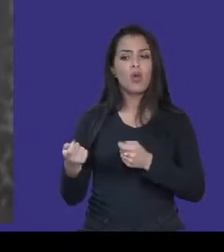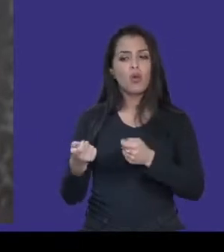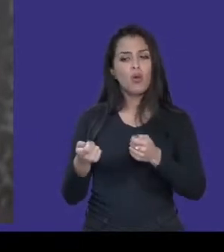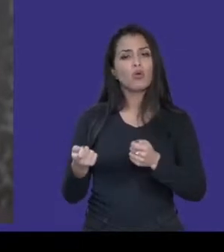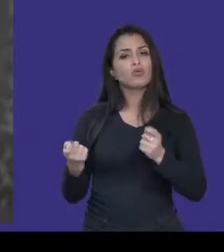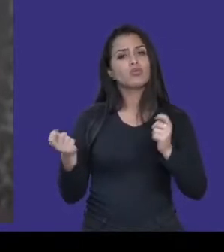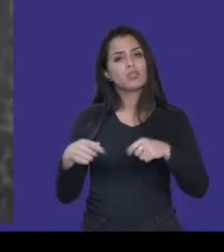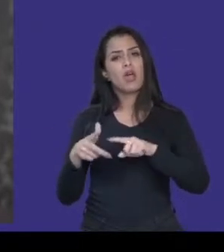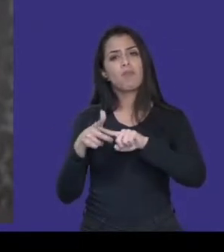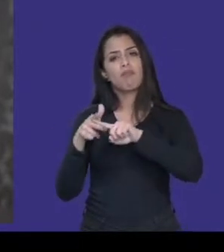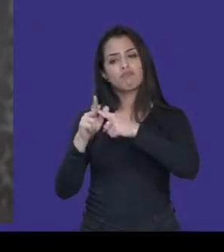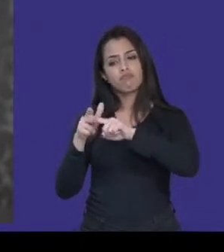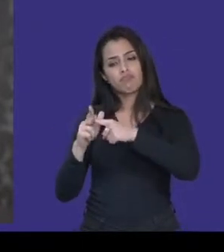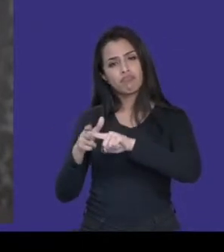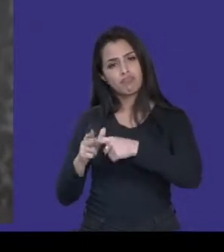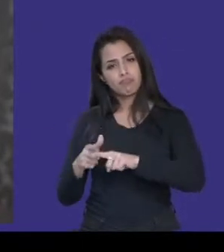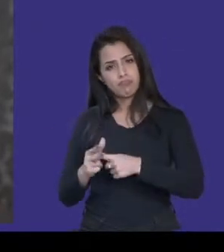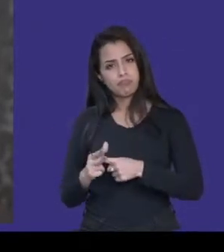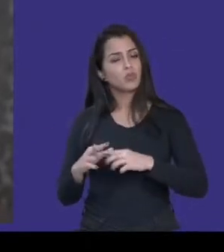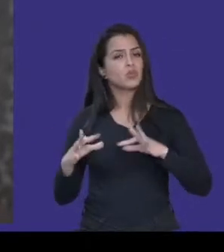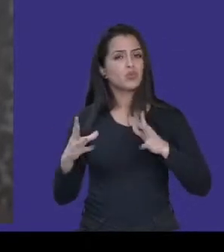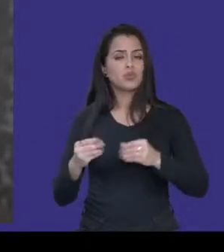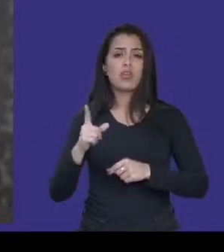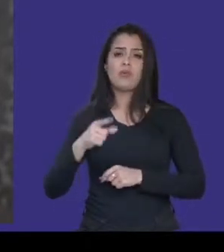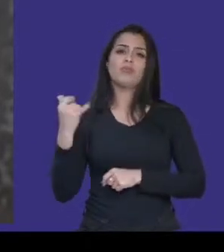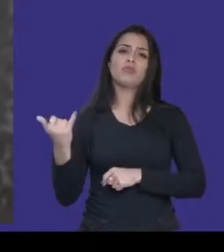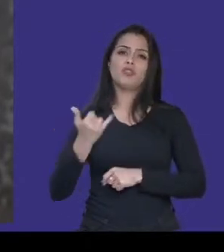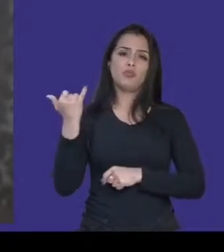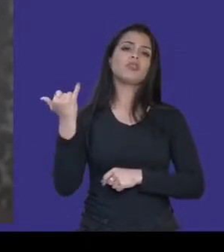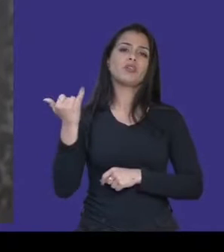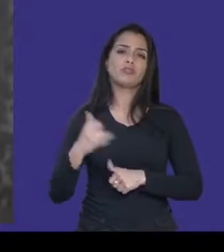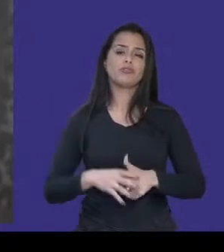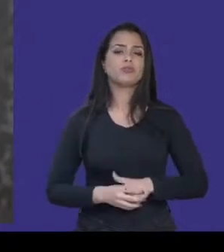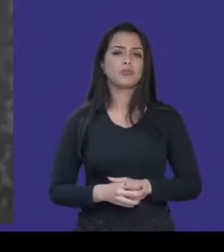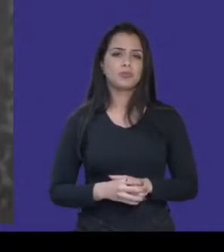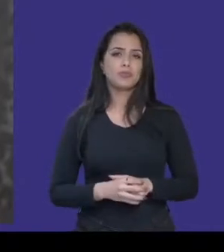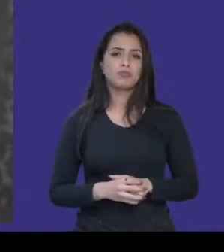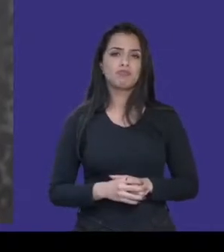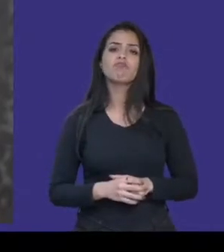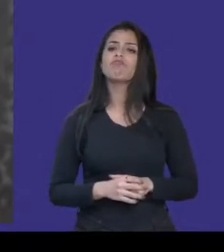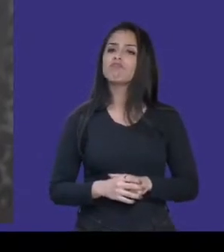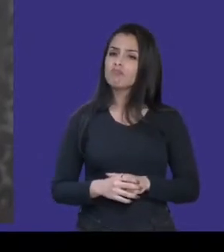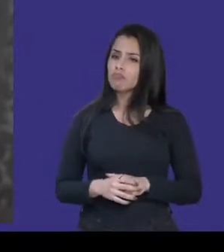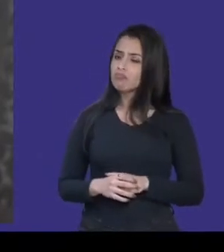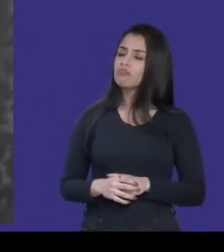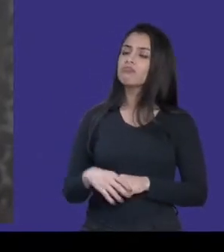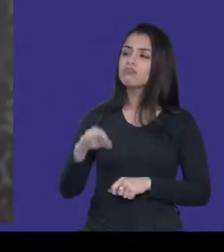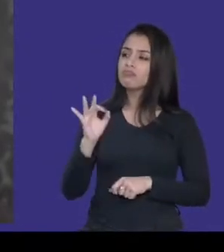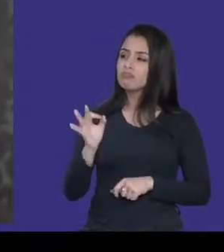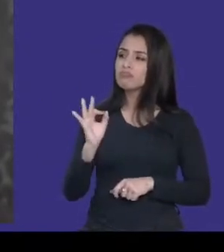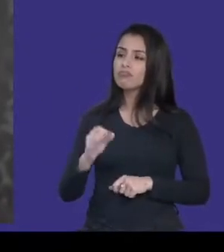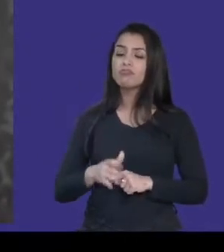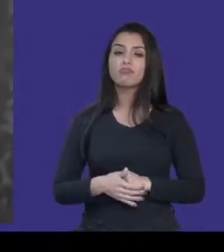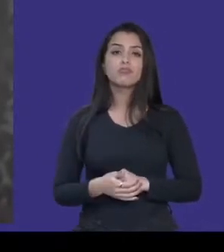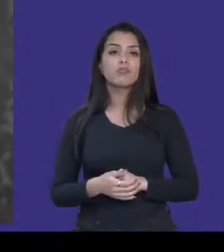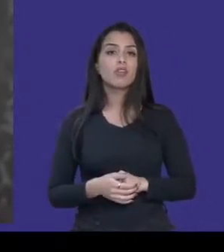conforme necessário. Tudo isso é muito importante para um media player acessível. Exato. E aí a gente vai para a terceira